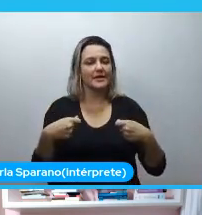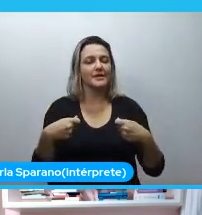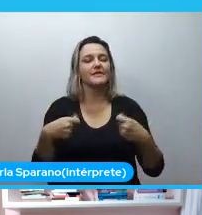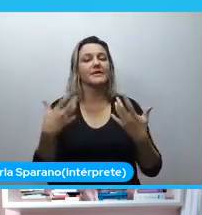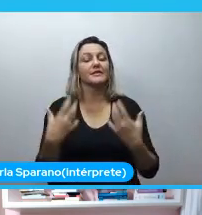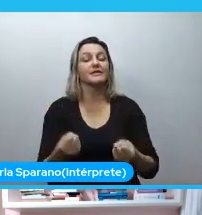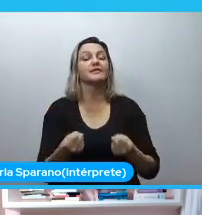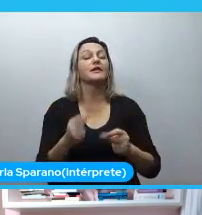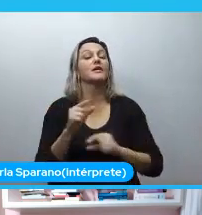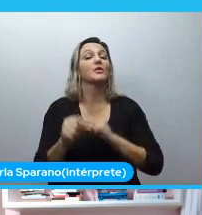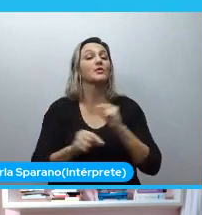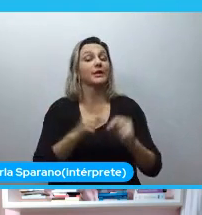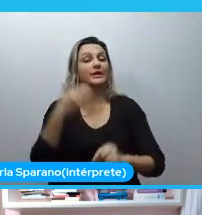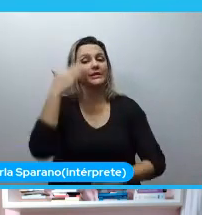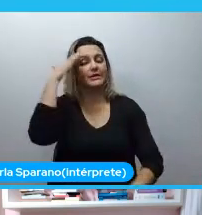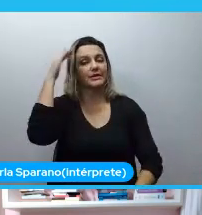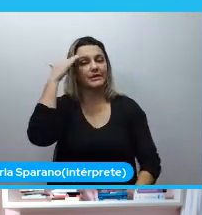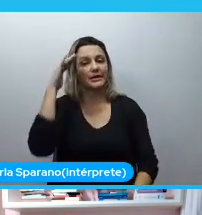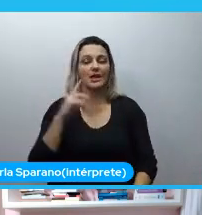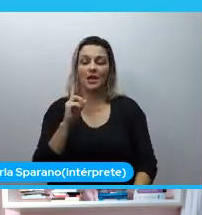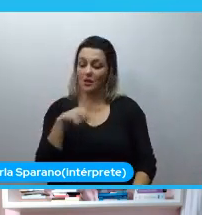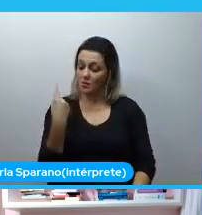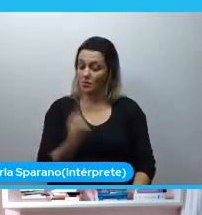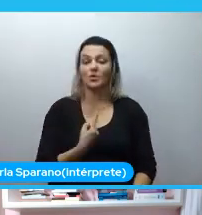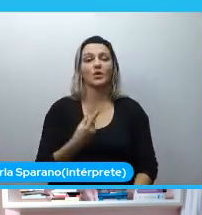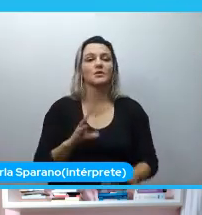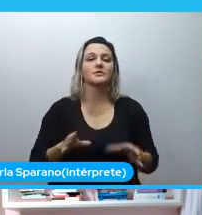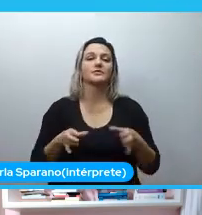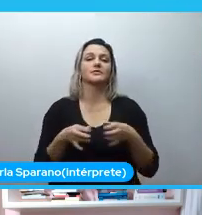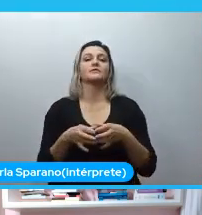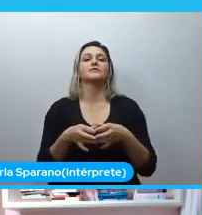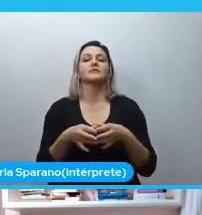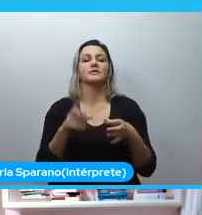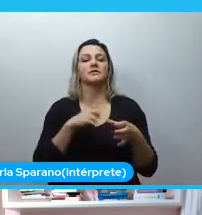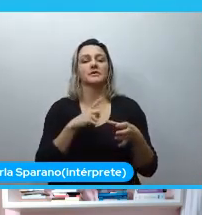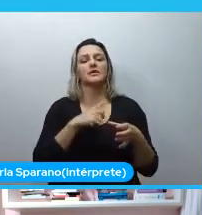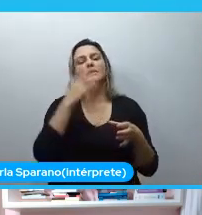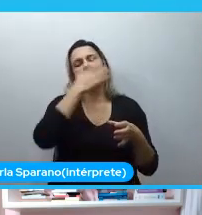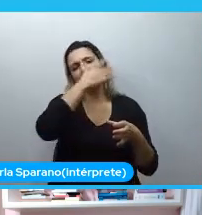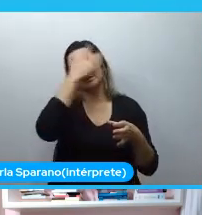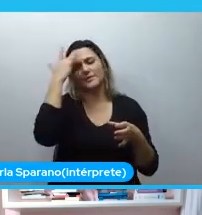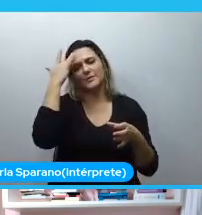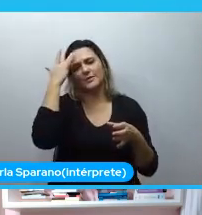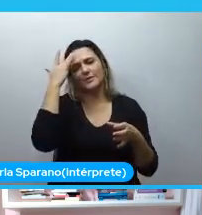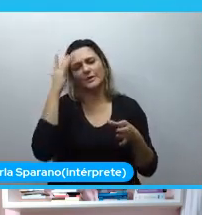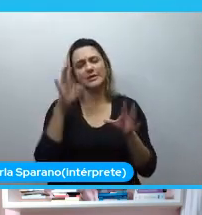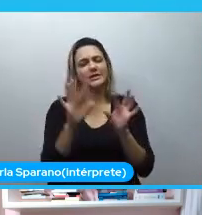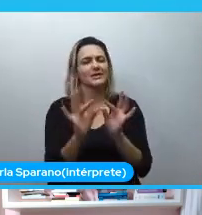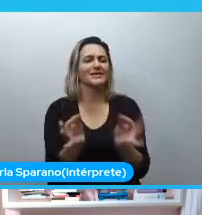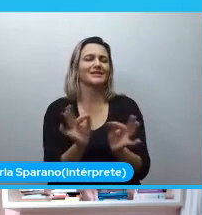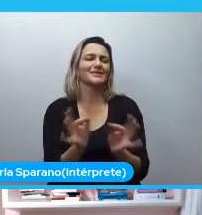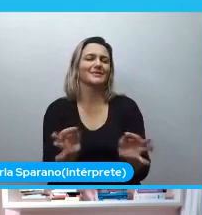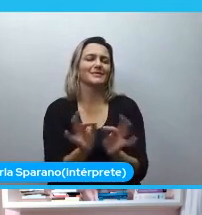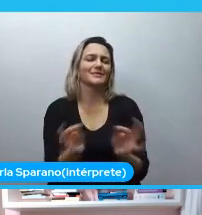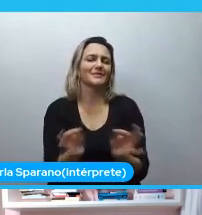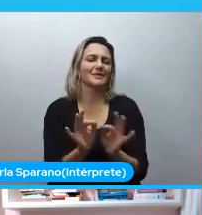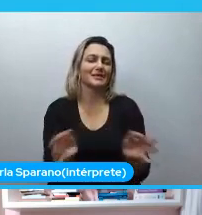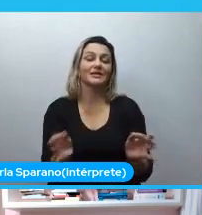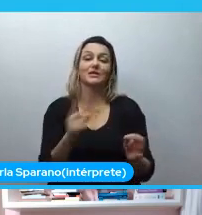gente entendeu que a nossa comunidade tem pessoas diferentes e a gente precisa, a gente tem